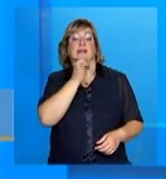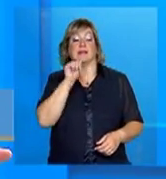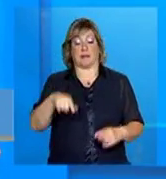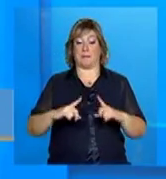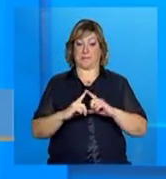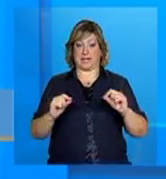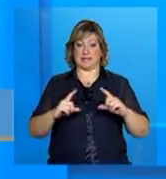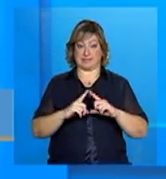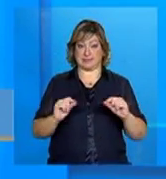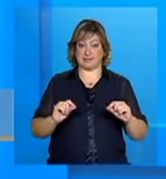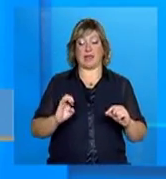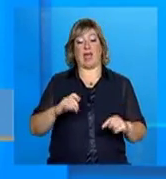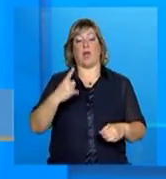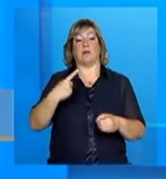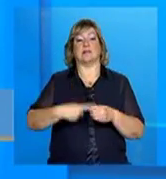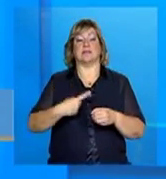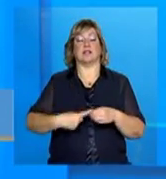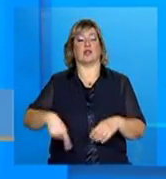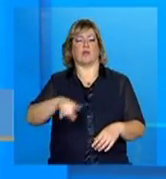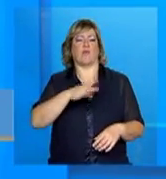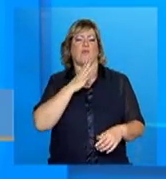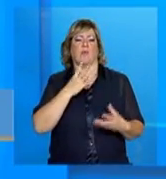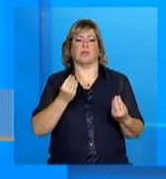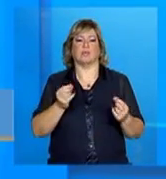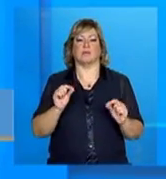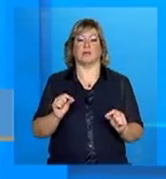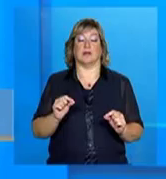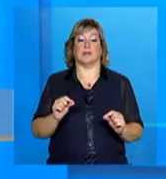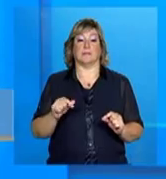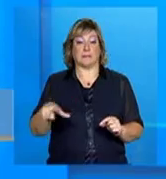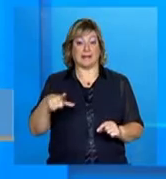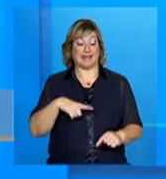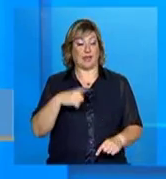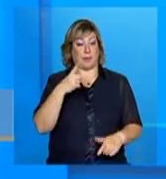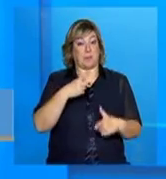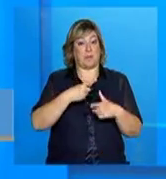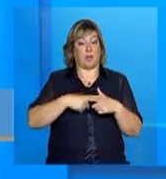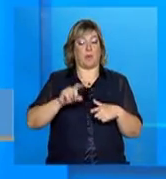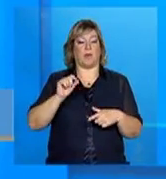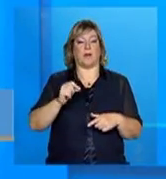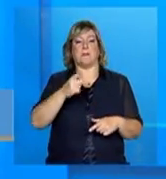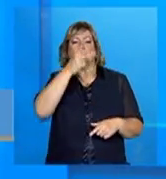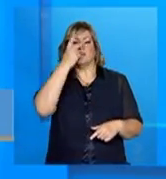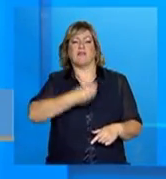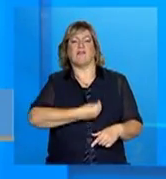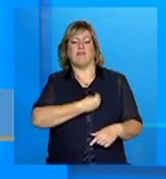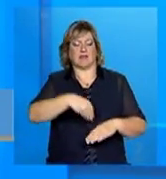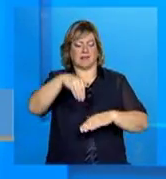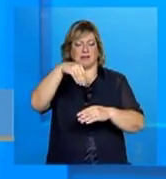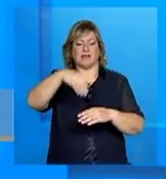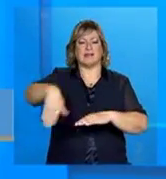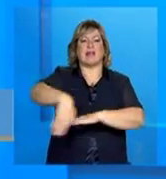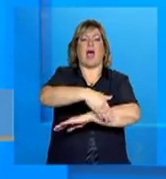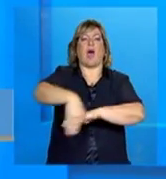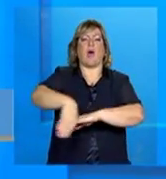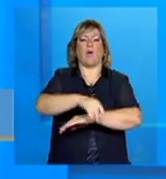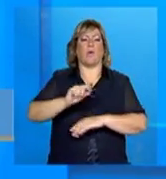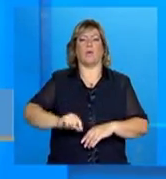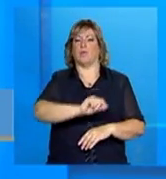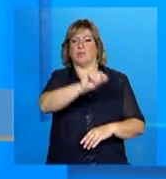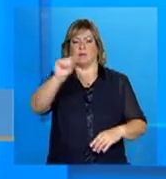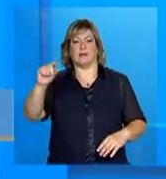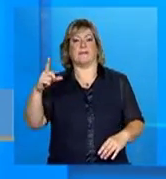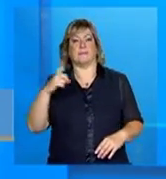Brasília, que é uma cidade que a gente conhece bastante. A gente tem aí um problema de pessoas que vivem na rua ali, bem em frente ali a